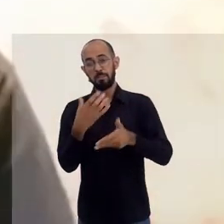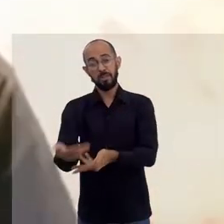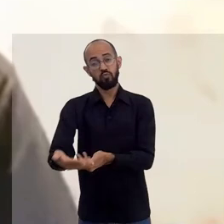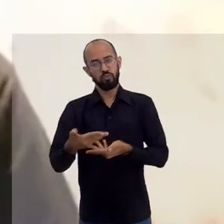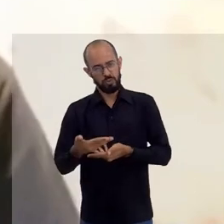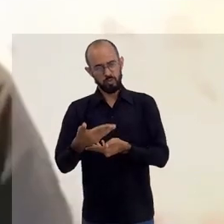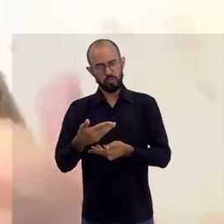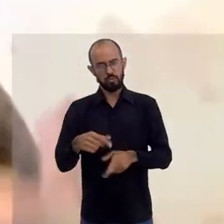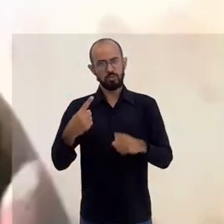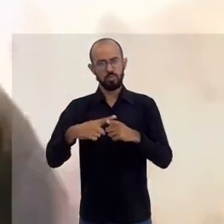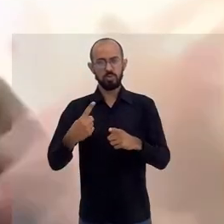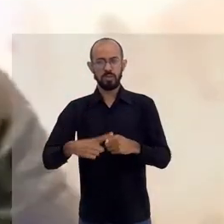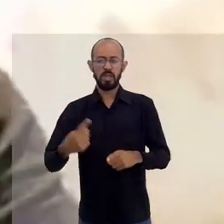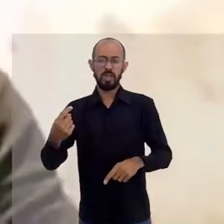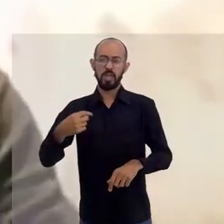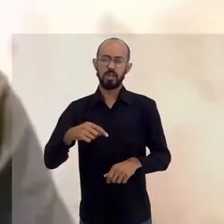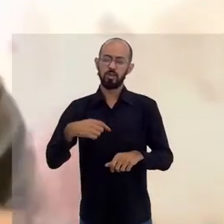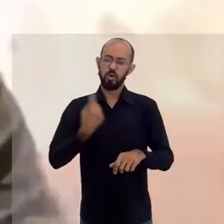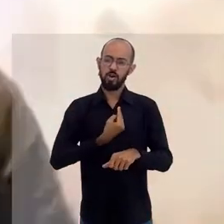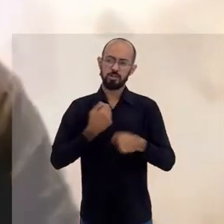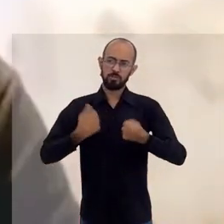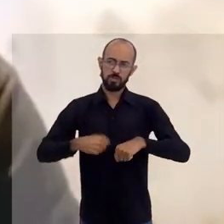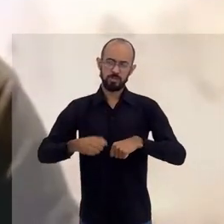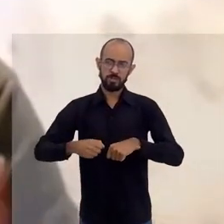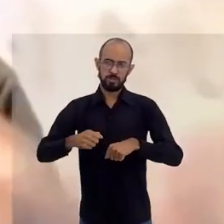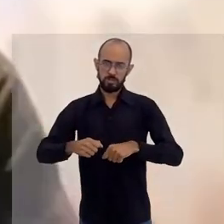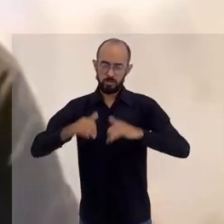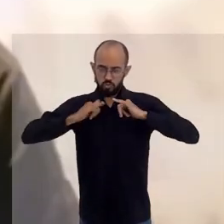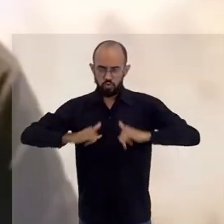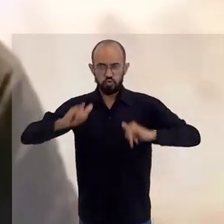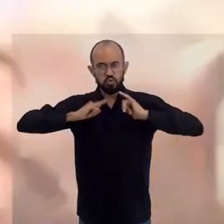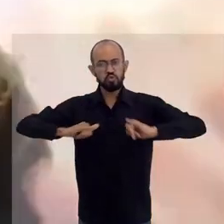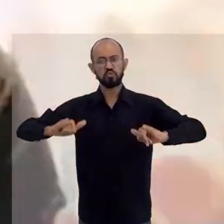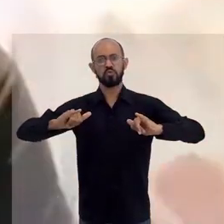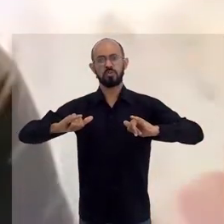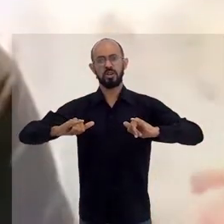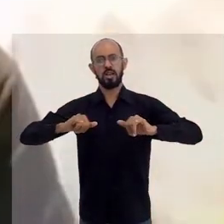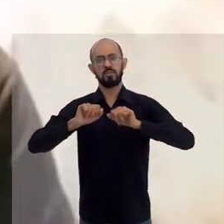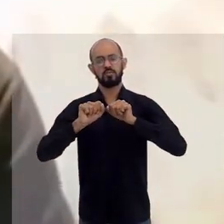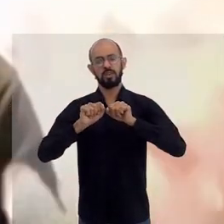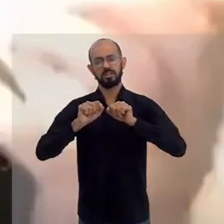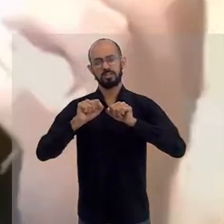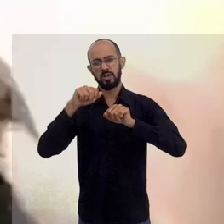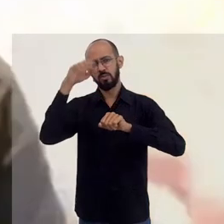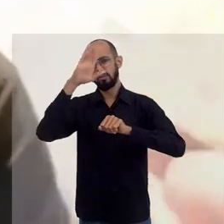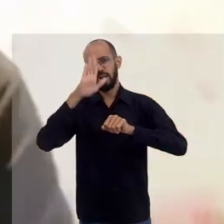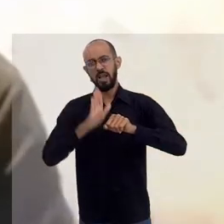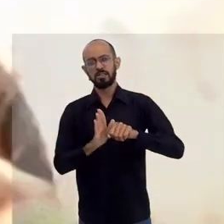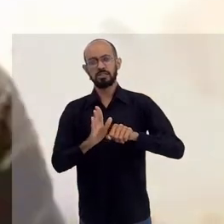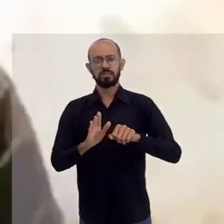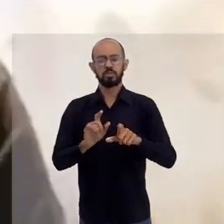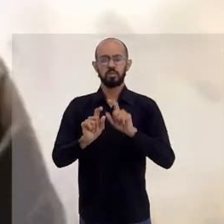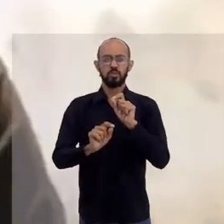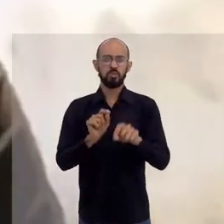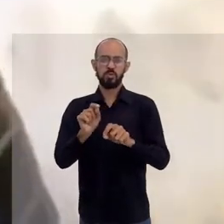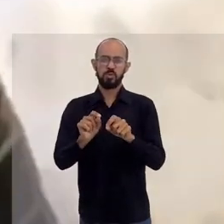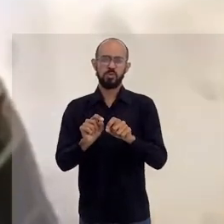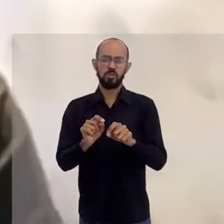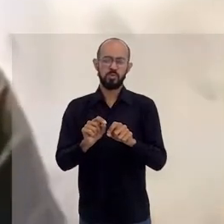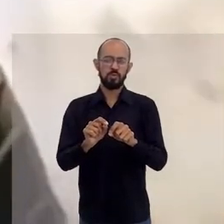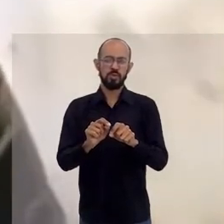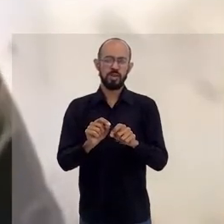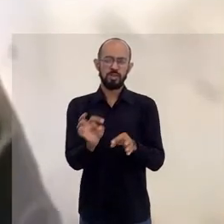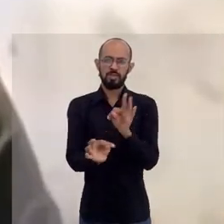ajude a divulgar, porque a gente precisa replicar e tornar o Brasil uma fonte de tecnologia